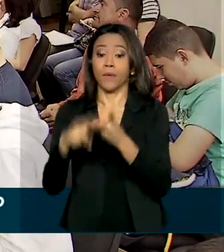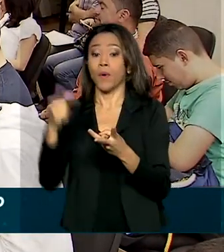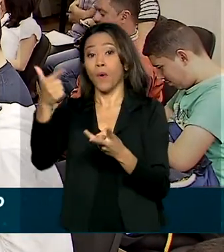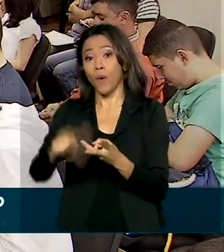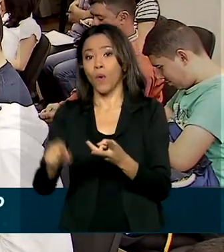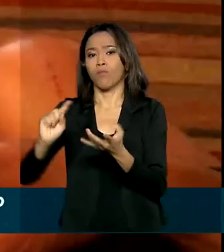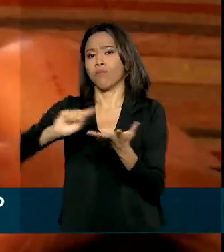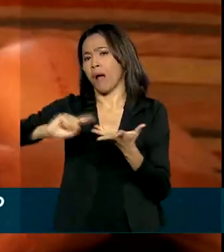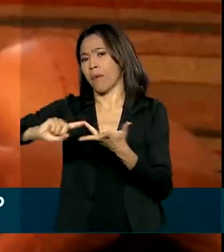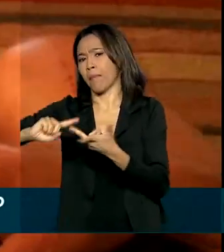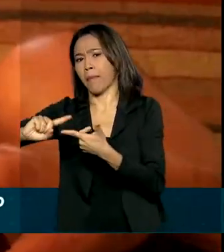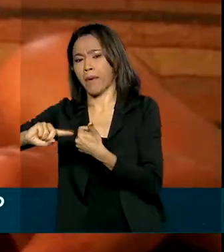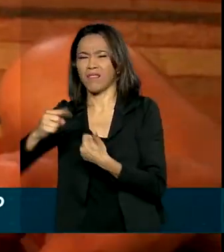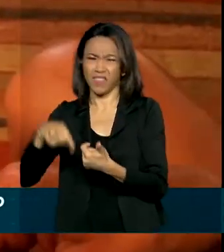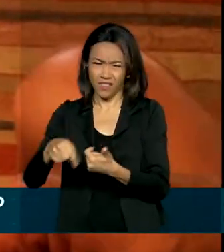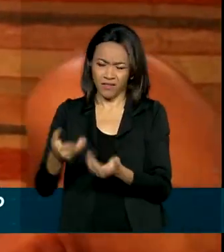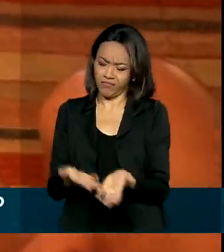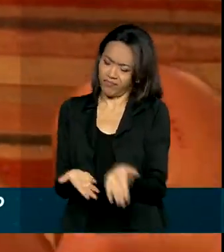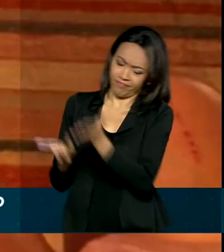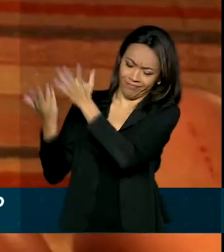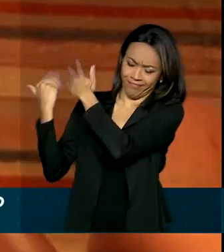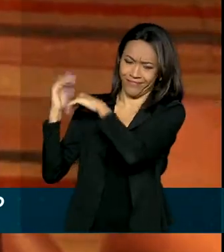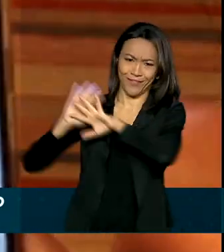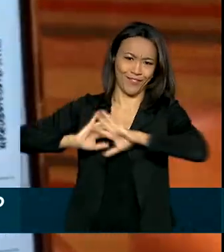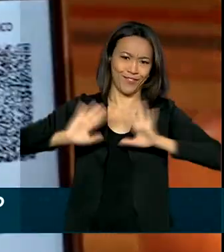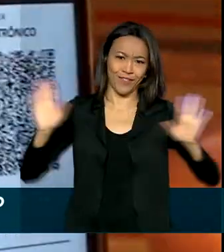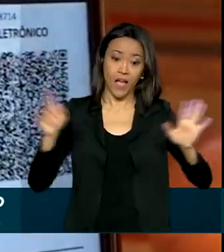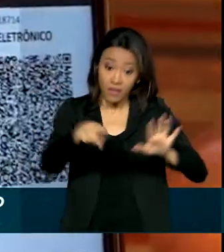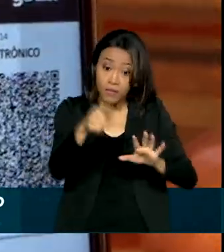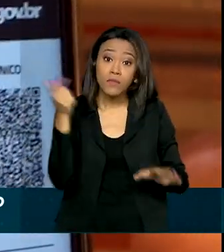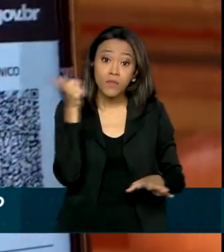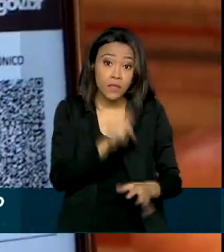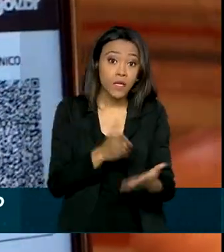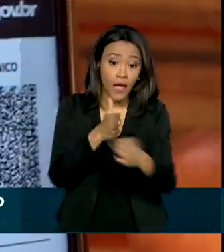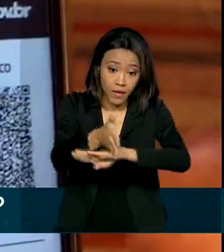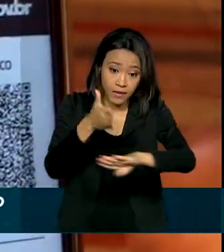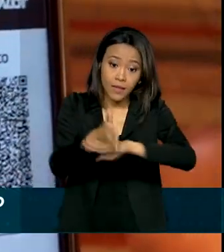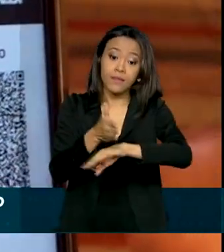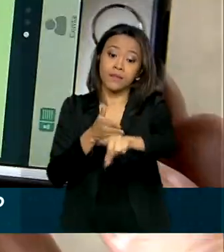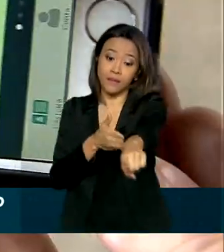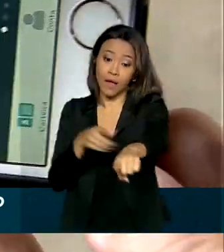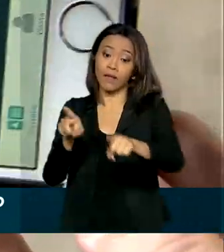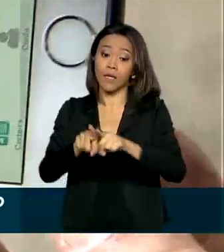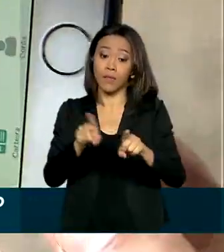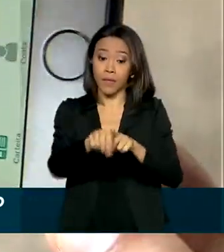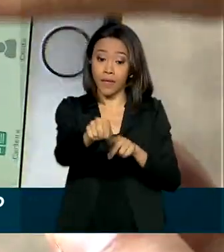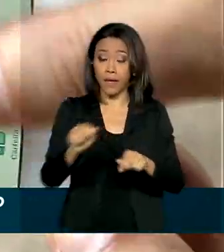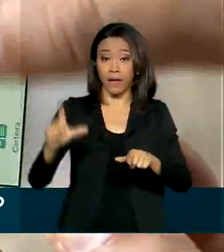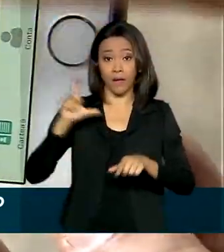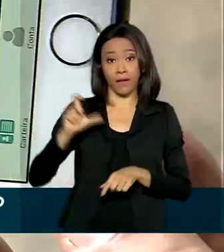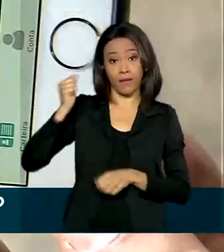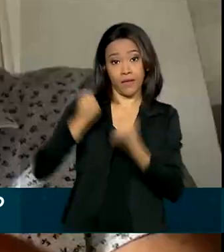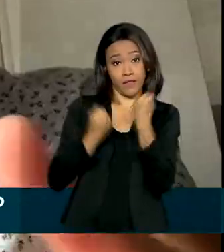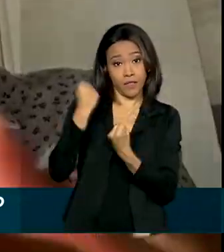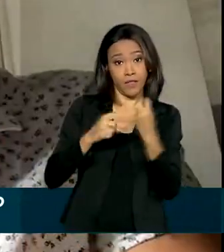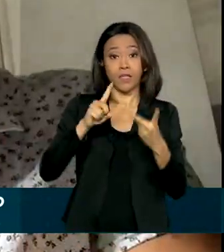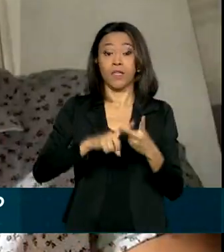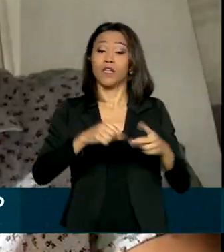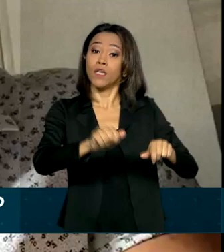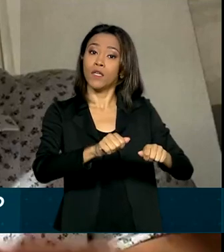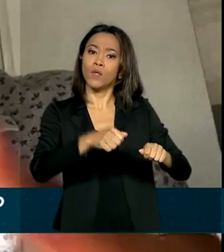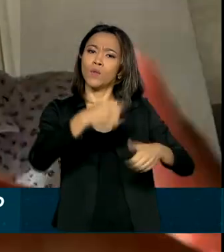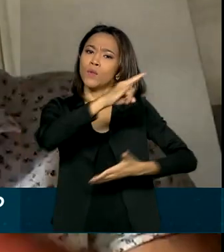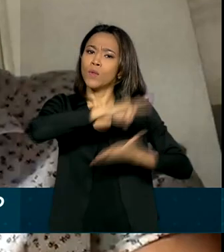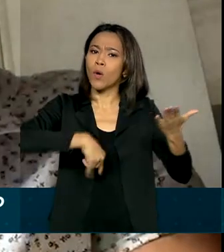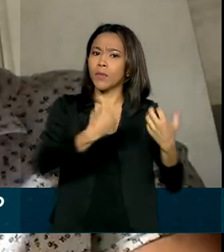coisas do passado. Pelo celular, é possível também acessar o licenciamento do veículo e a carteira de habilitação. Quando